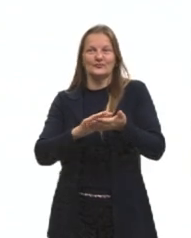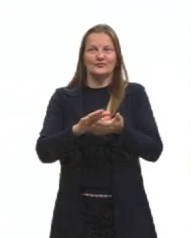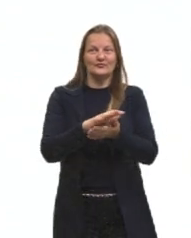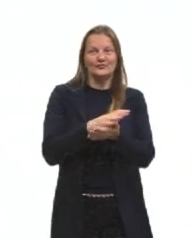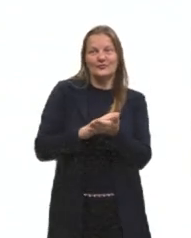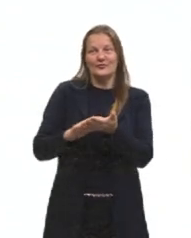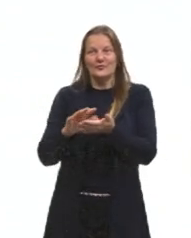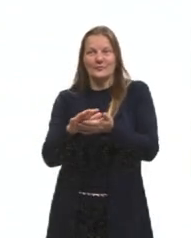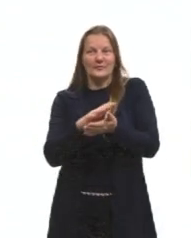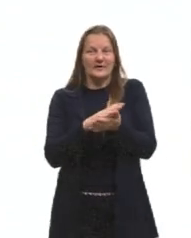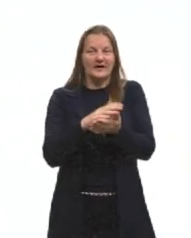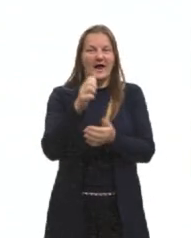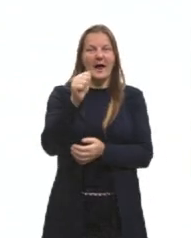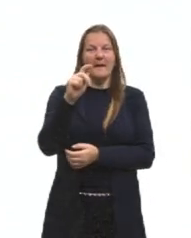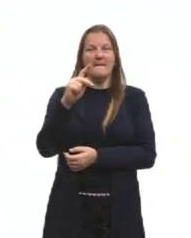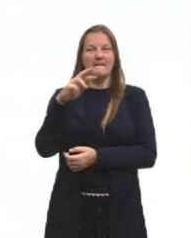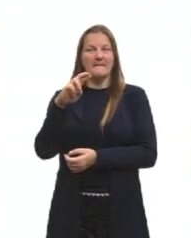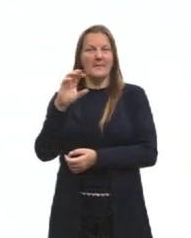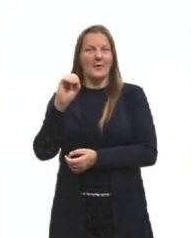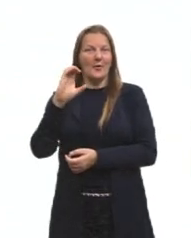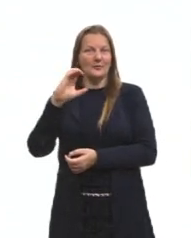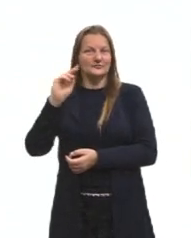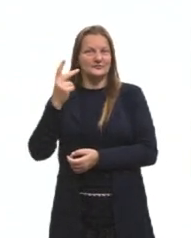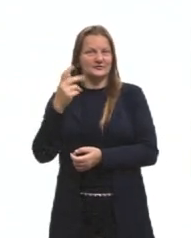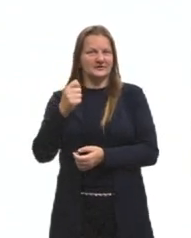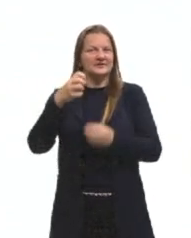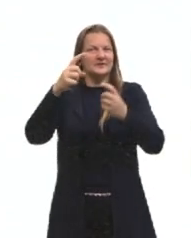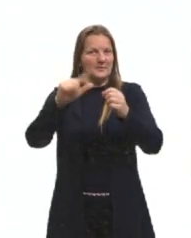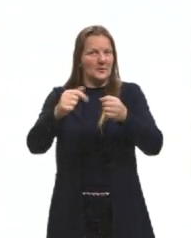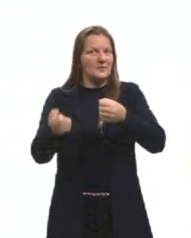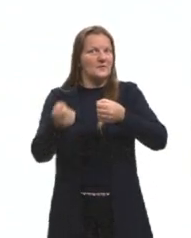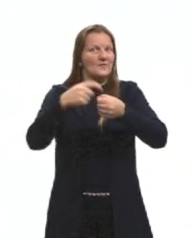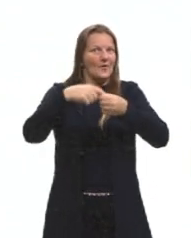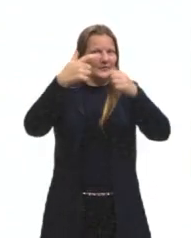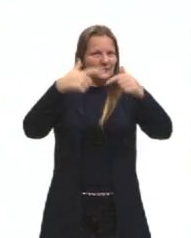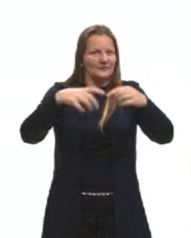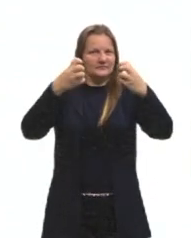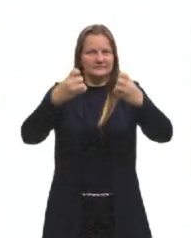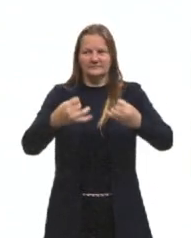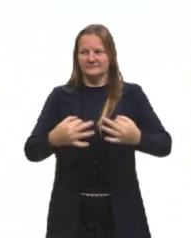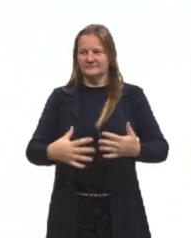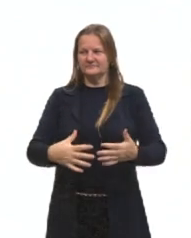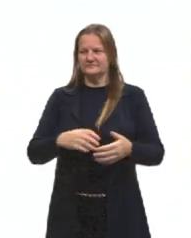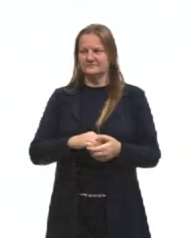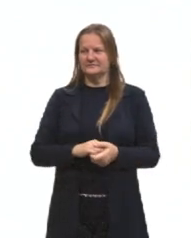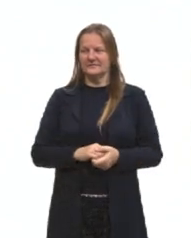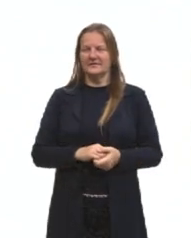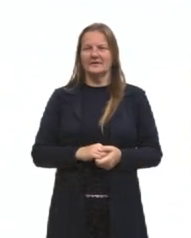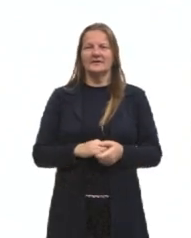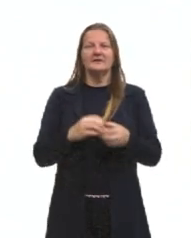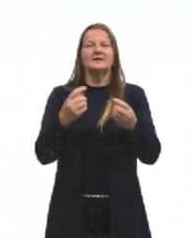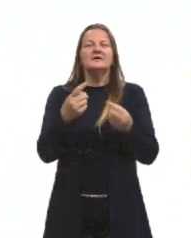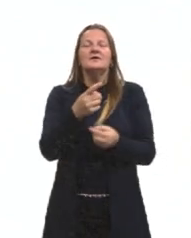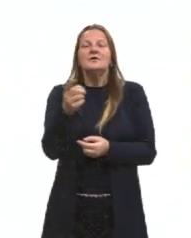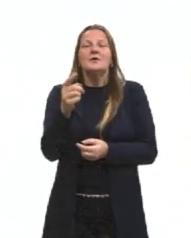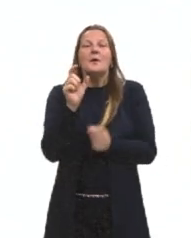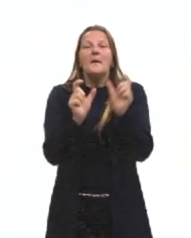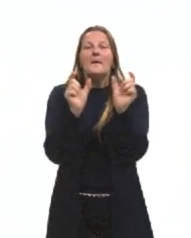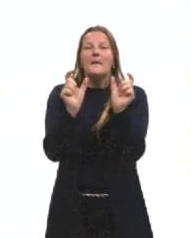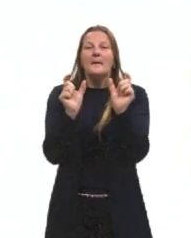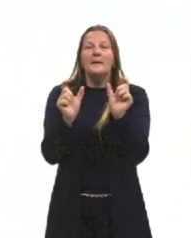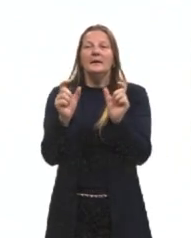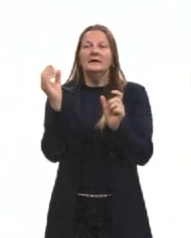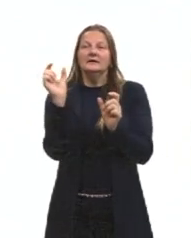conversar sobre essa música, eu vou mais adiante voltar nela, tá? Para que vocês entendam. Mas ele fala, olha, essas palavras que eu